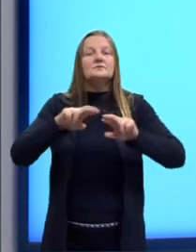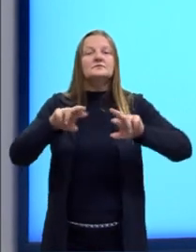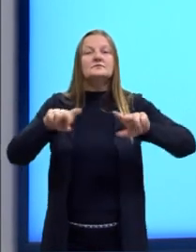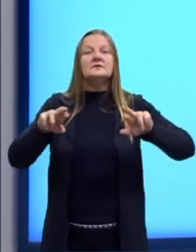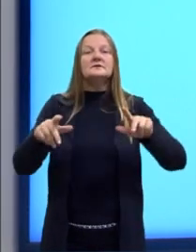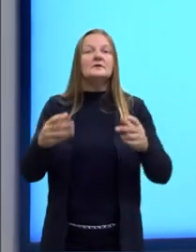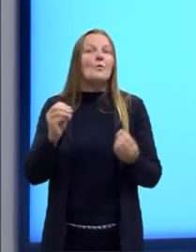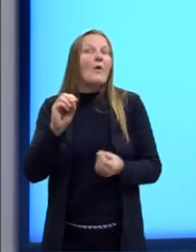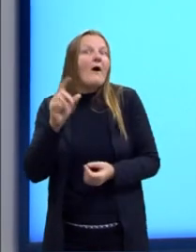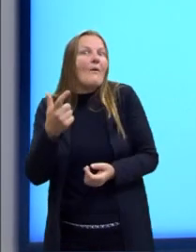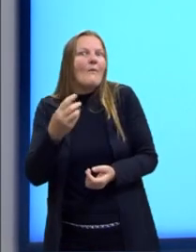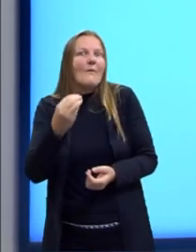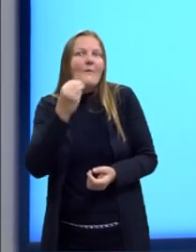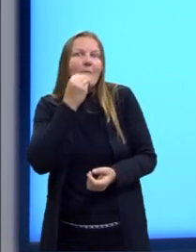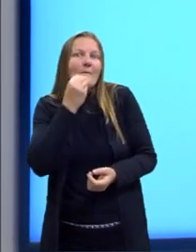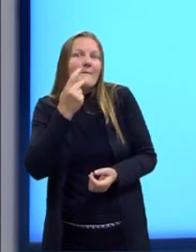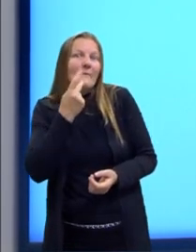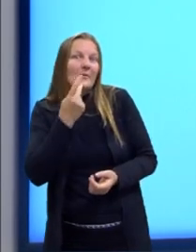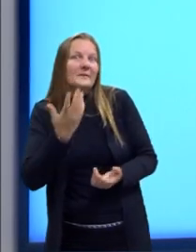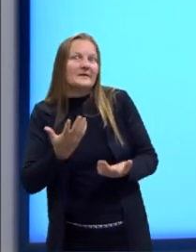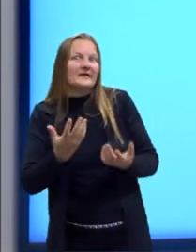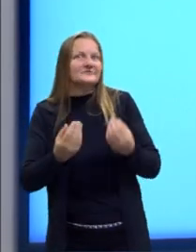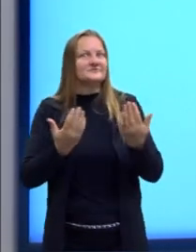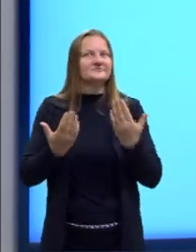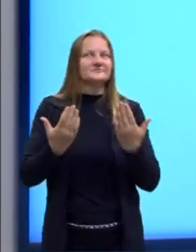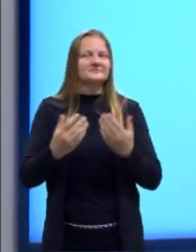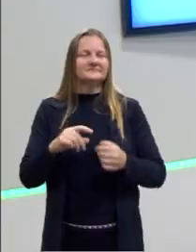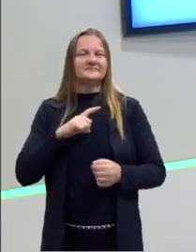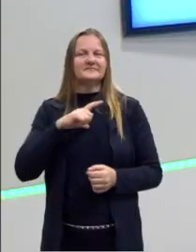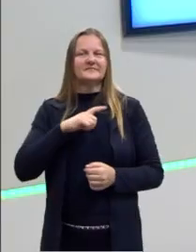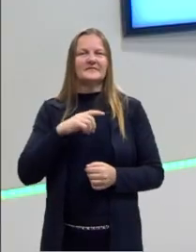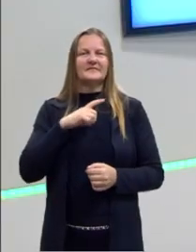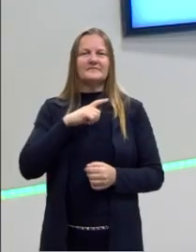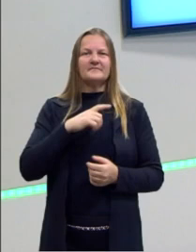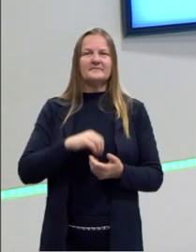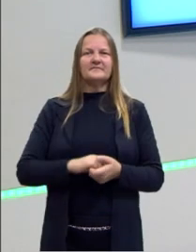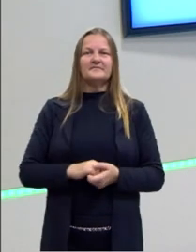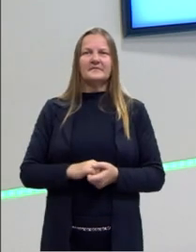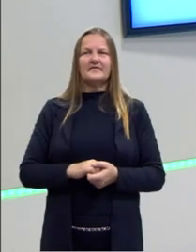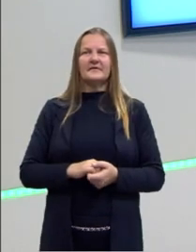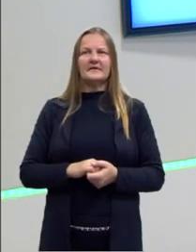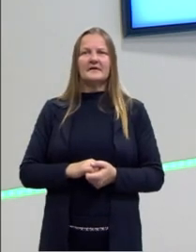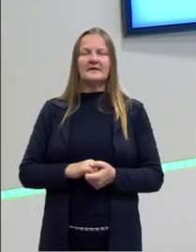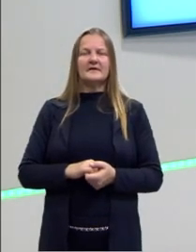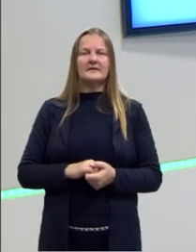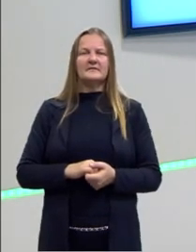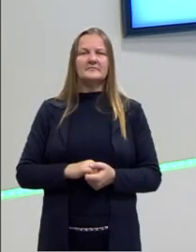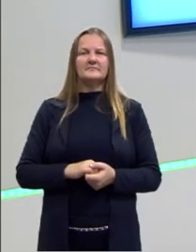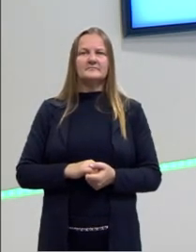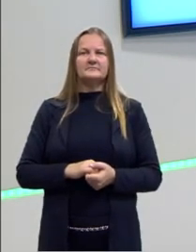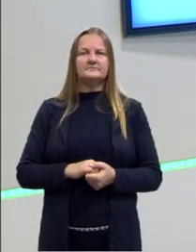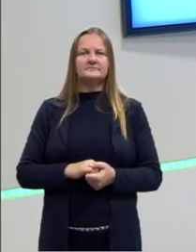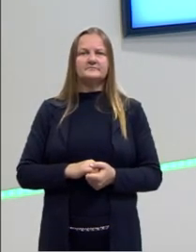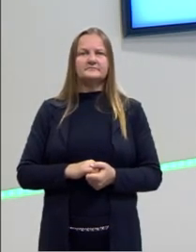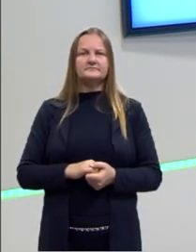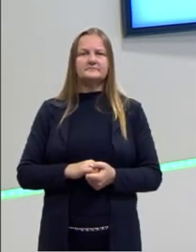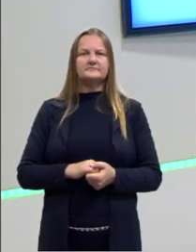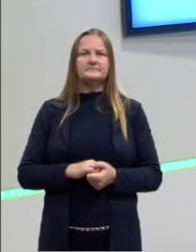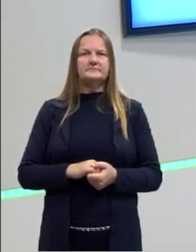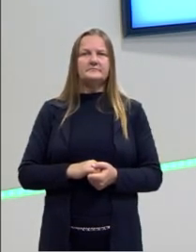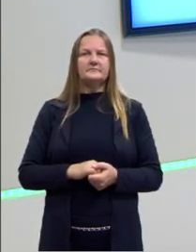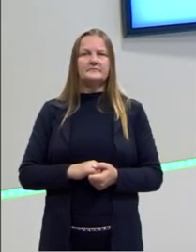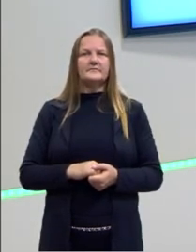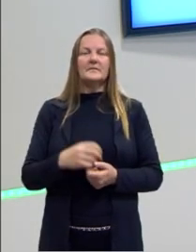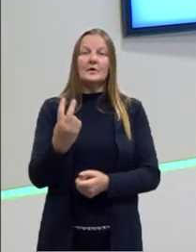agora, é que lá na zero eu tinha as duas clauses, né? A main e a if. Eu tinha as